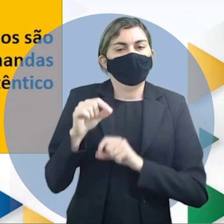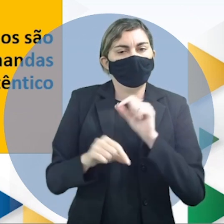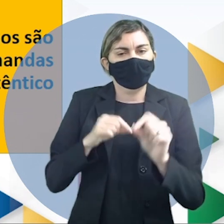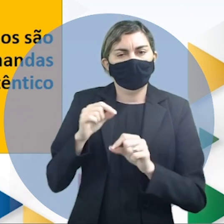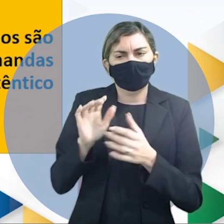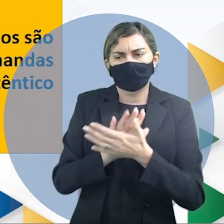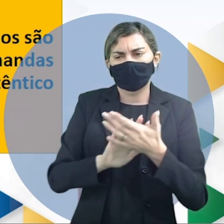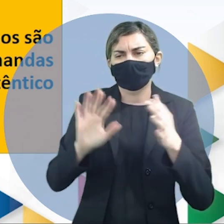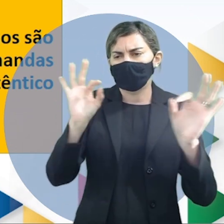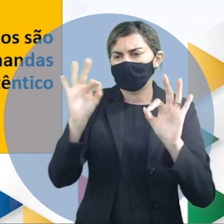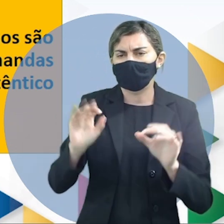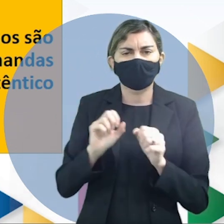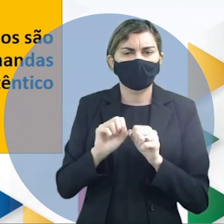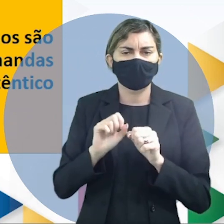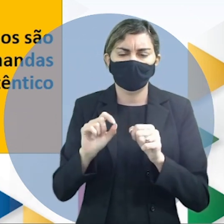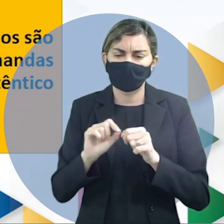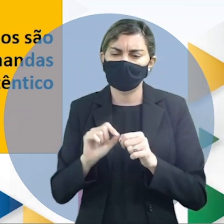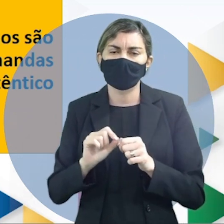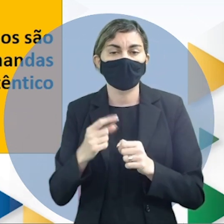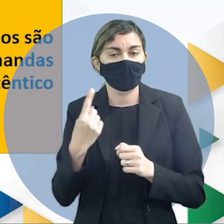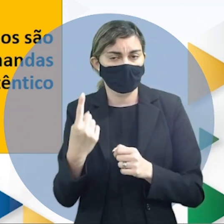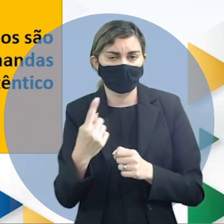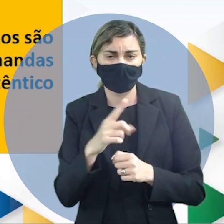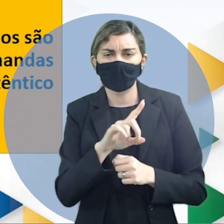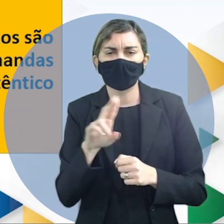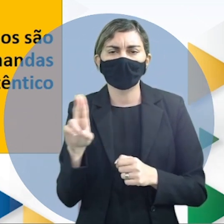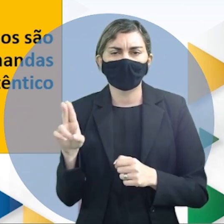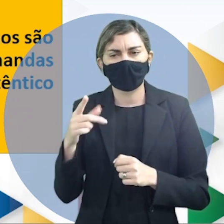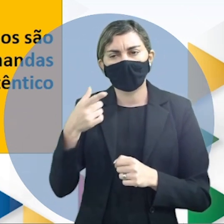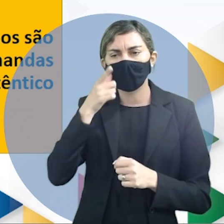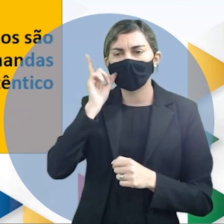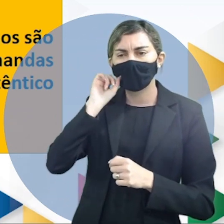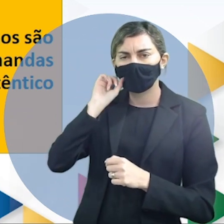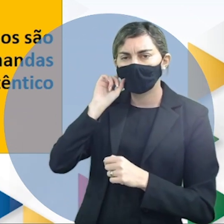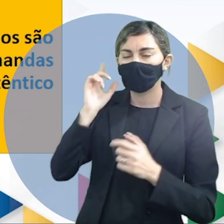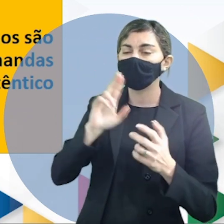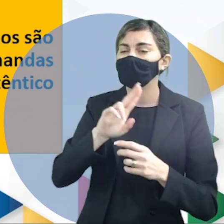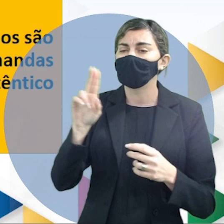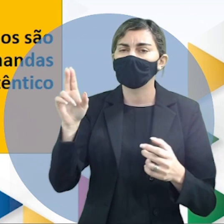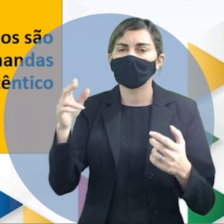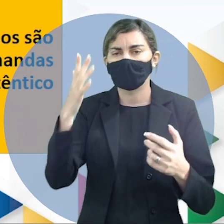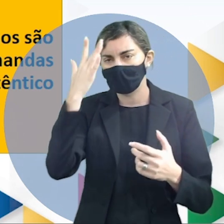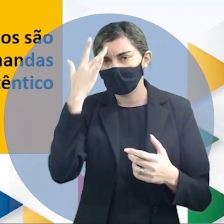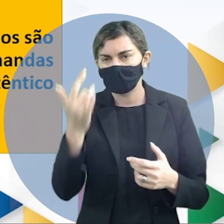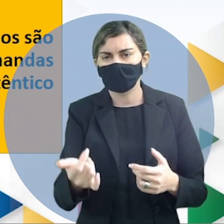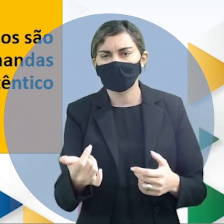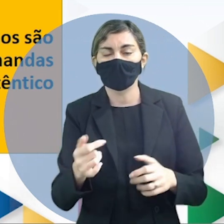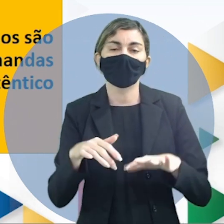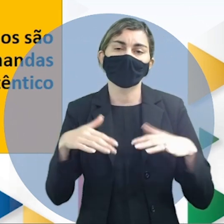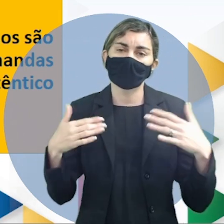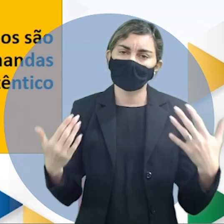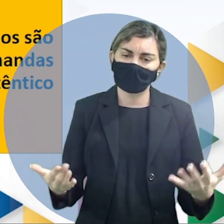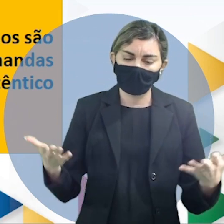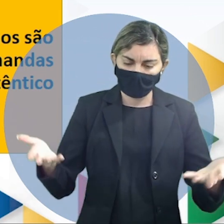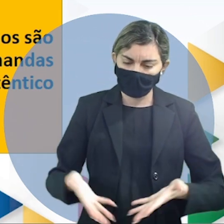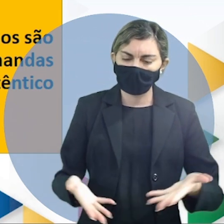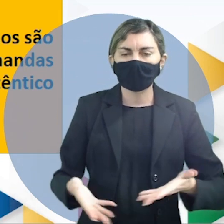que nada pode ser feito um se chama ontem e o outro se chama amanhã portanto